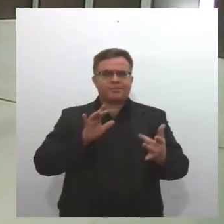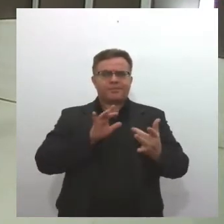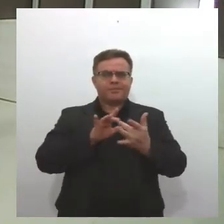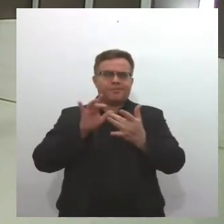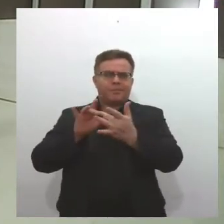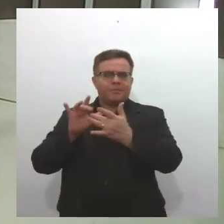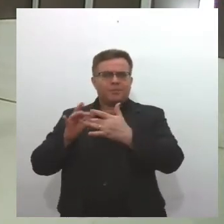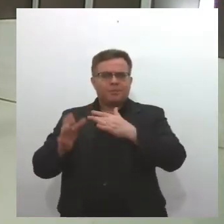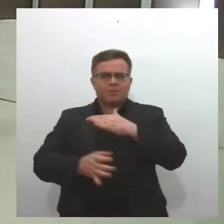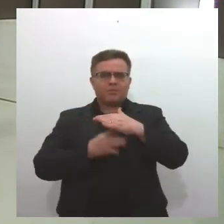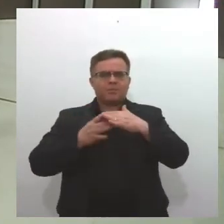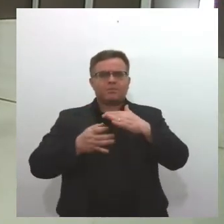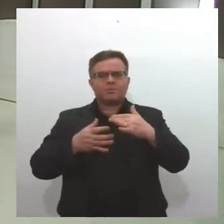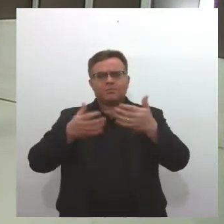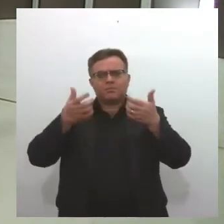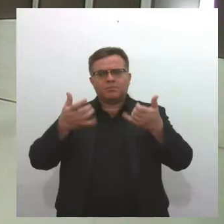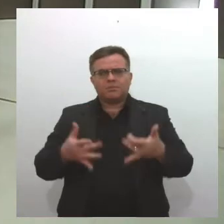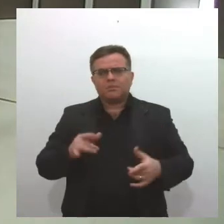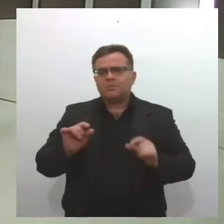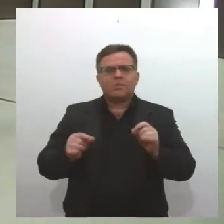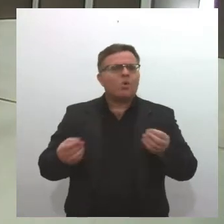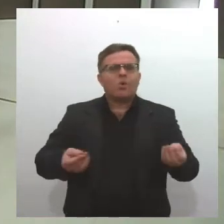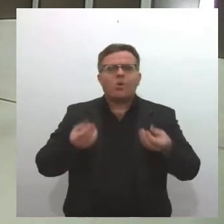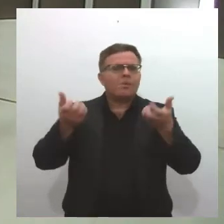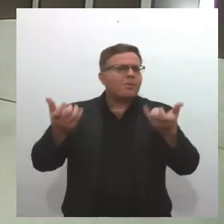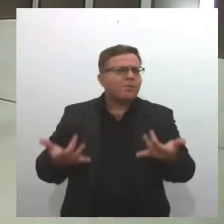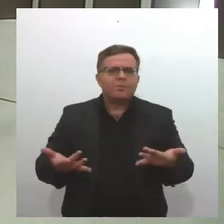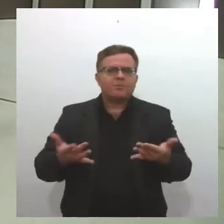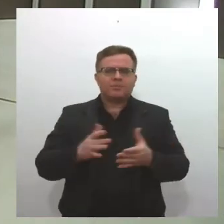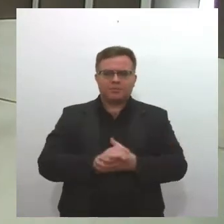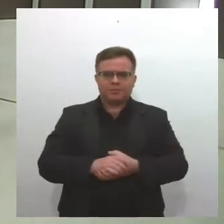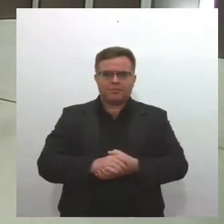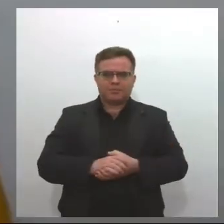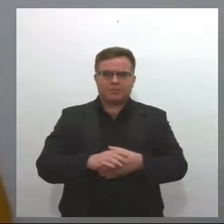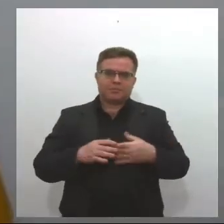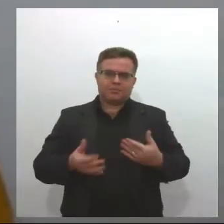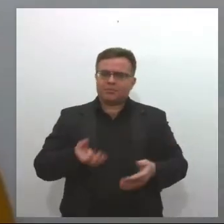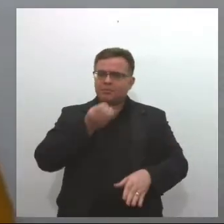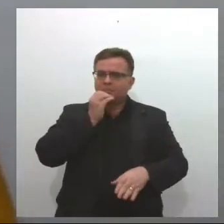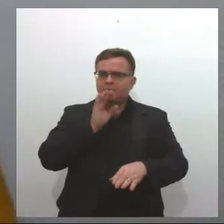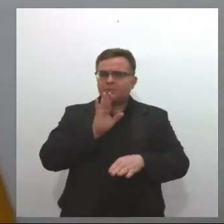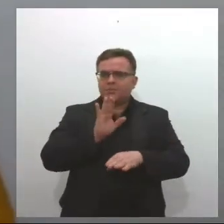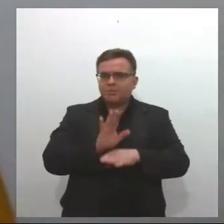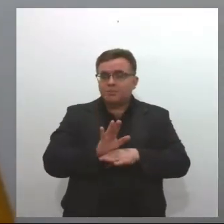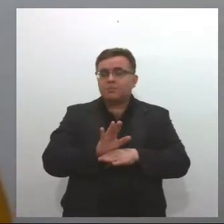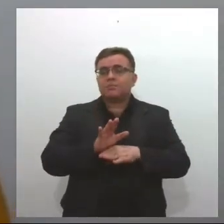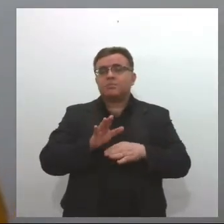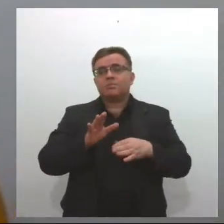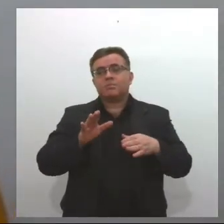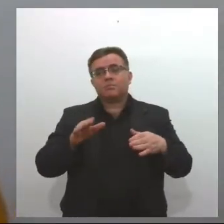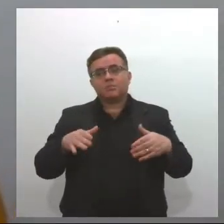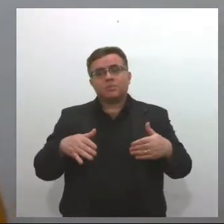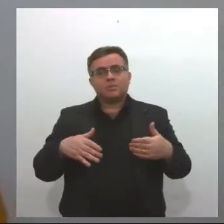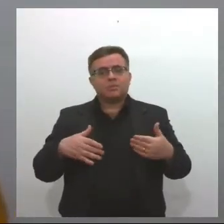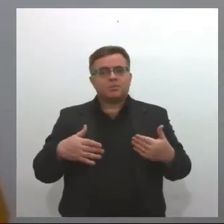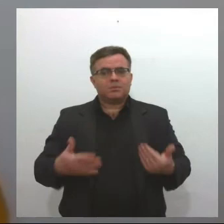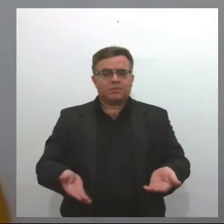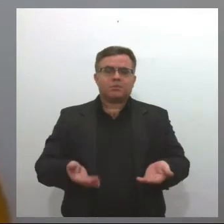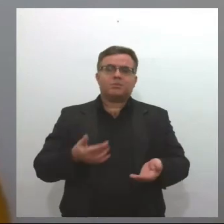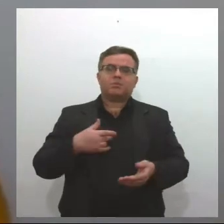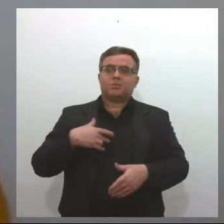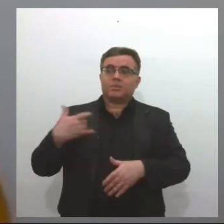alegando o quê? Como tem funcionado? Boa tarde a todos. Então, nós recebemos algumas